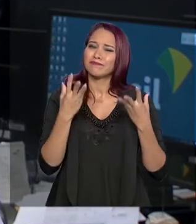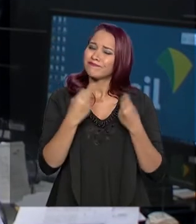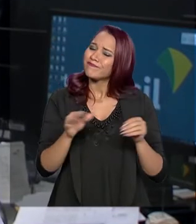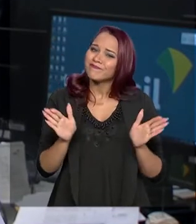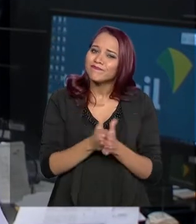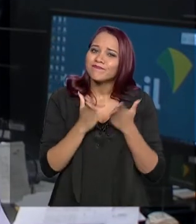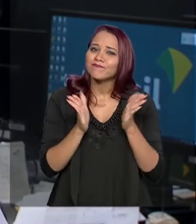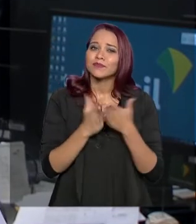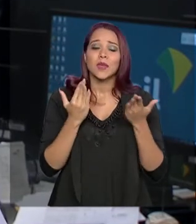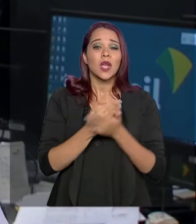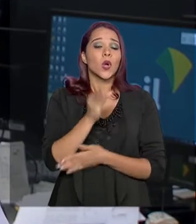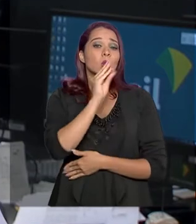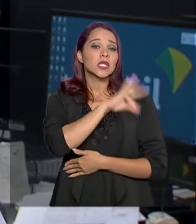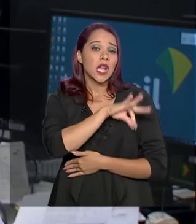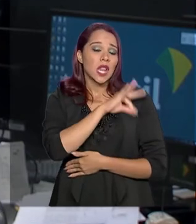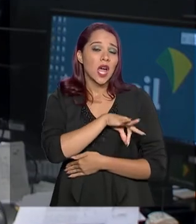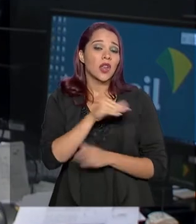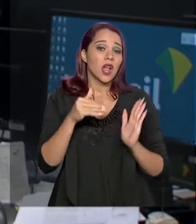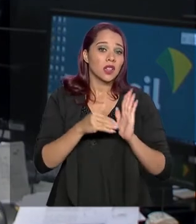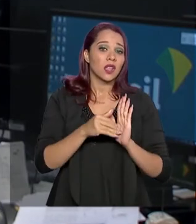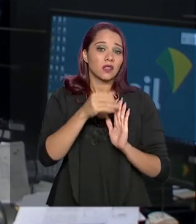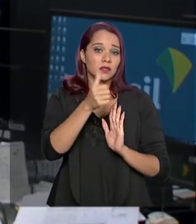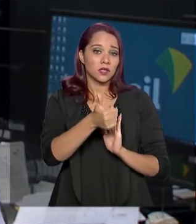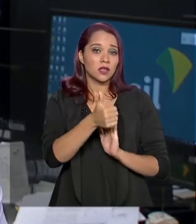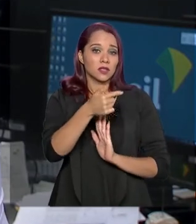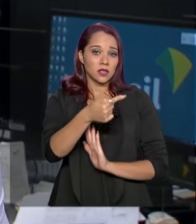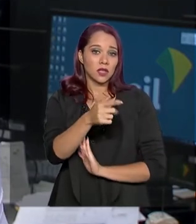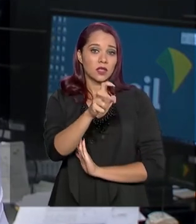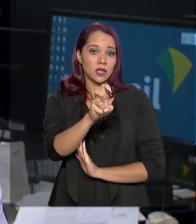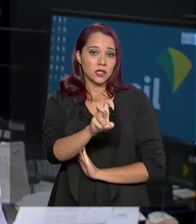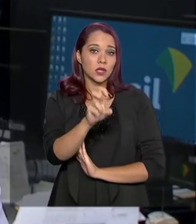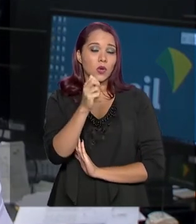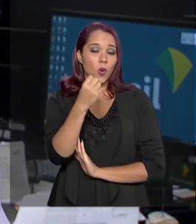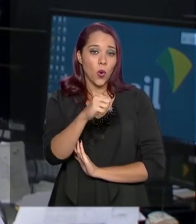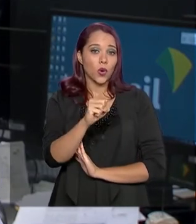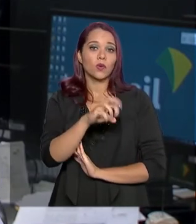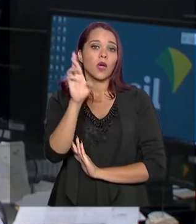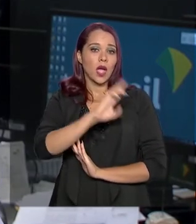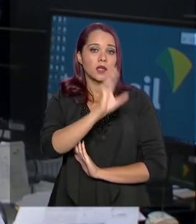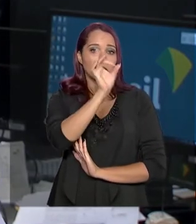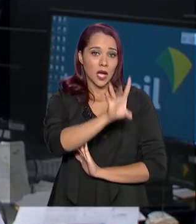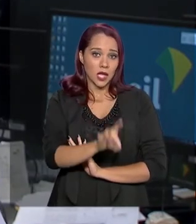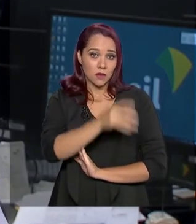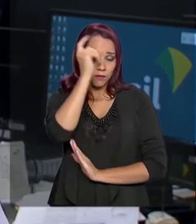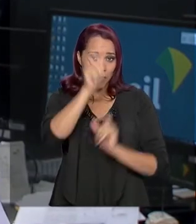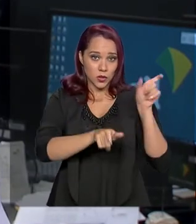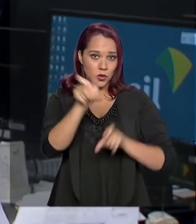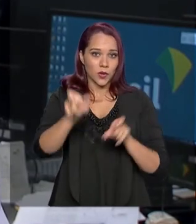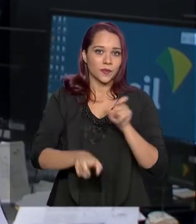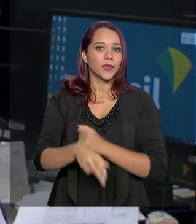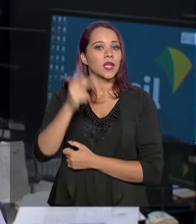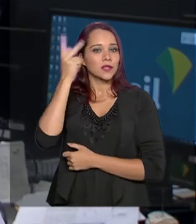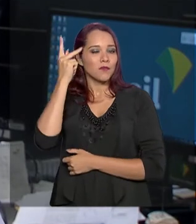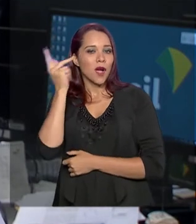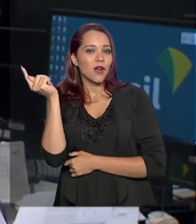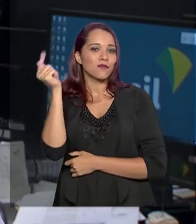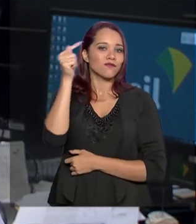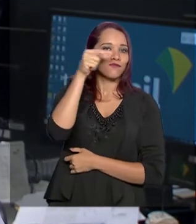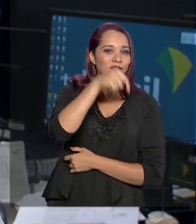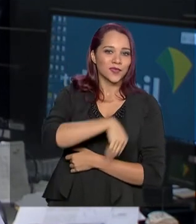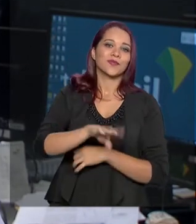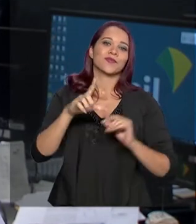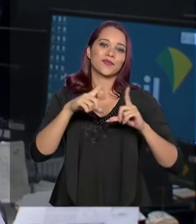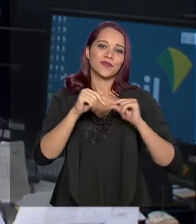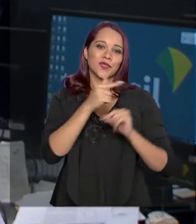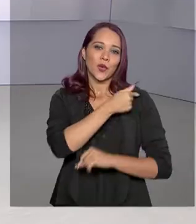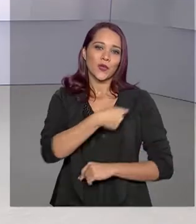pobreza, com renda mensal de até R$ 178 por pessoa. De São Paulo, Dima Soldi, para